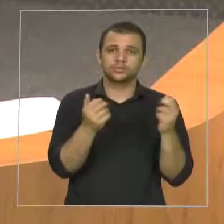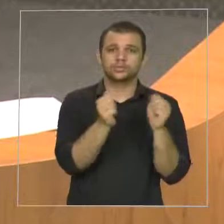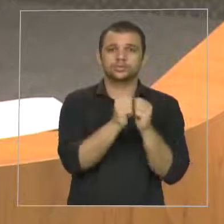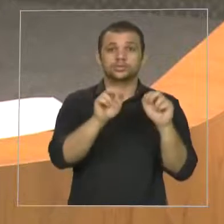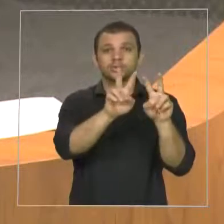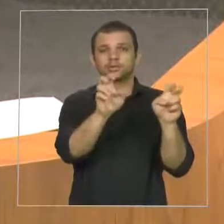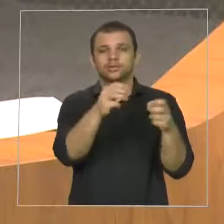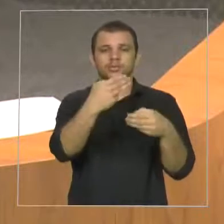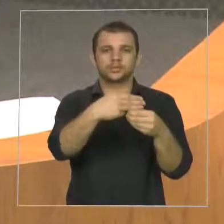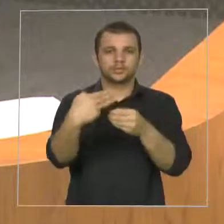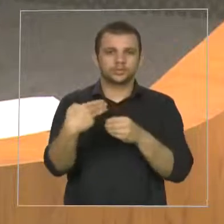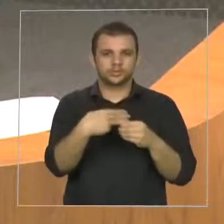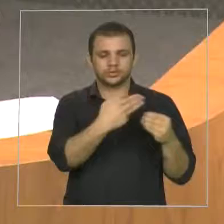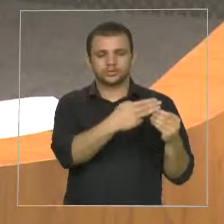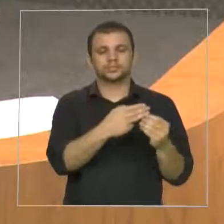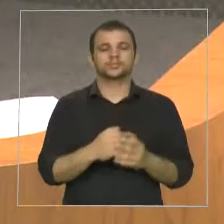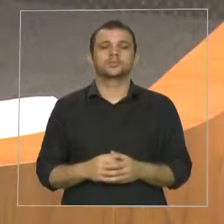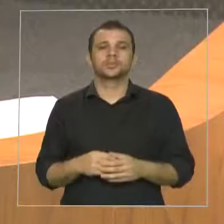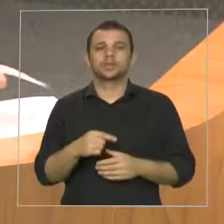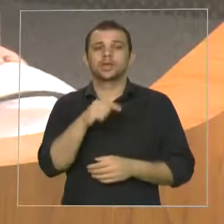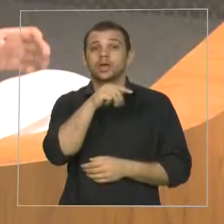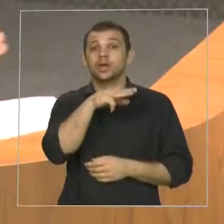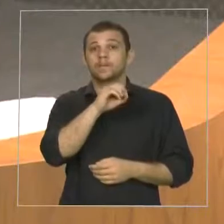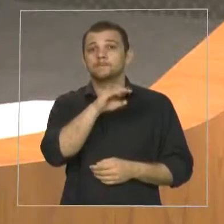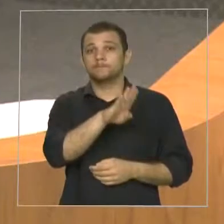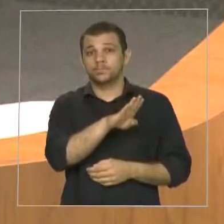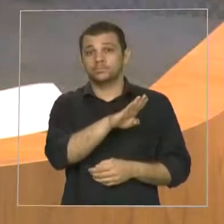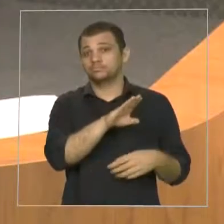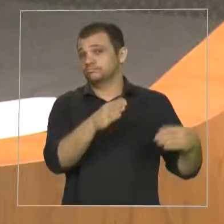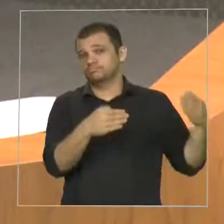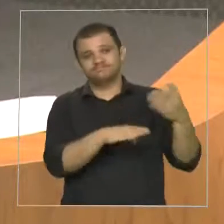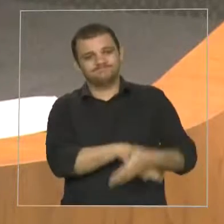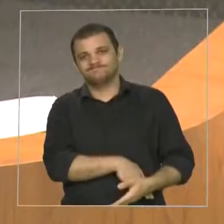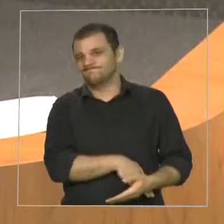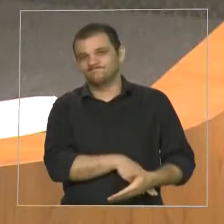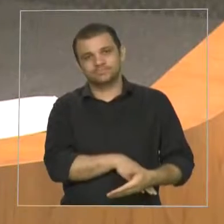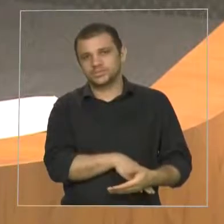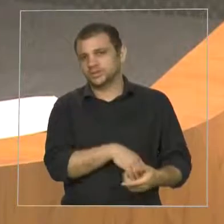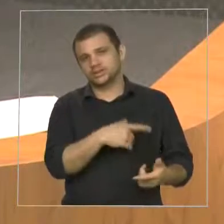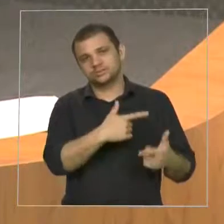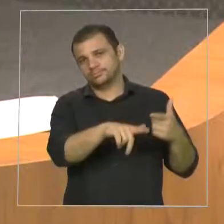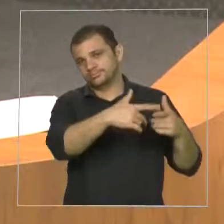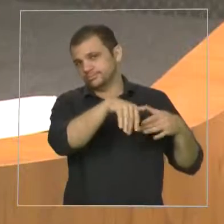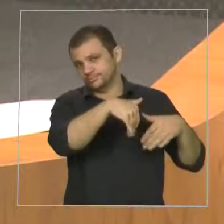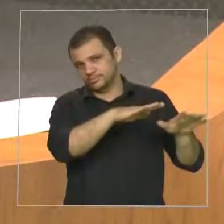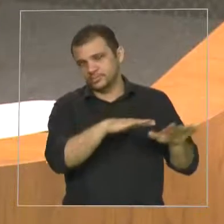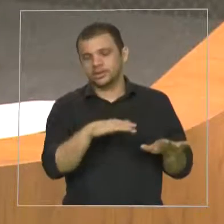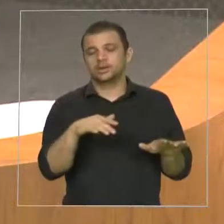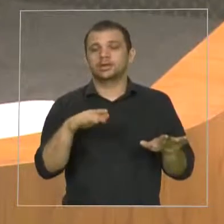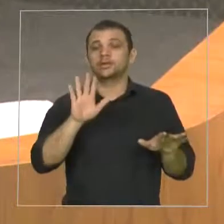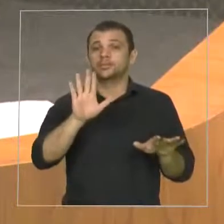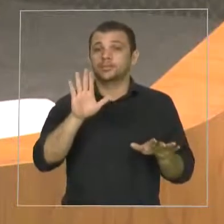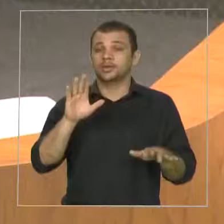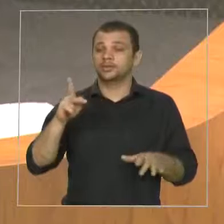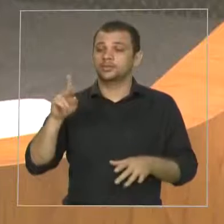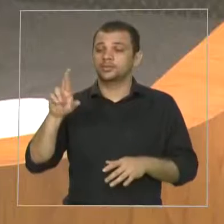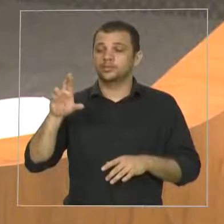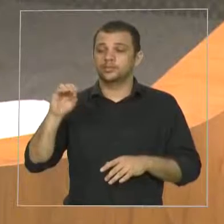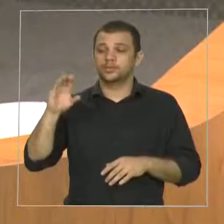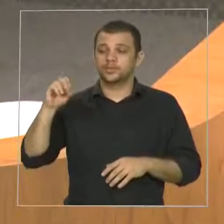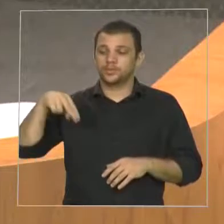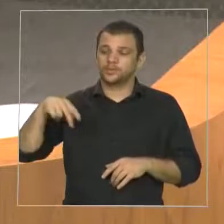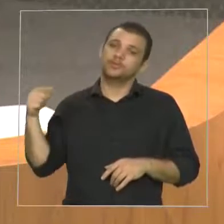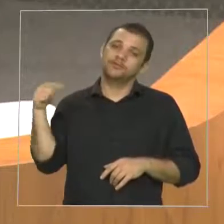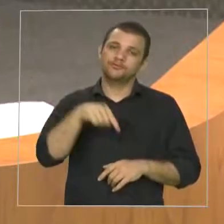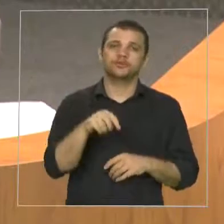do seu representante Duarte Júnior, e nós fizemos a leitura desse relatório, que passa a ser objeto